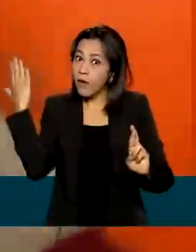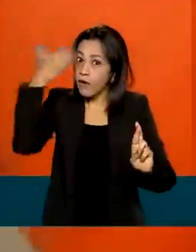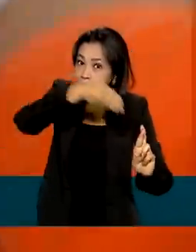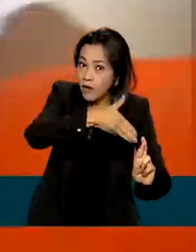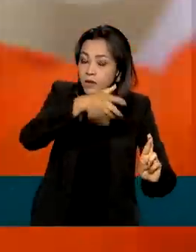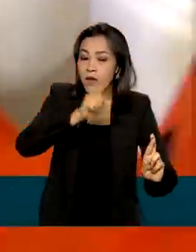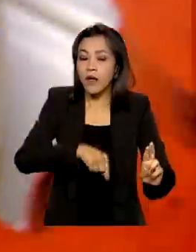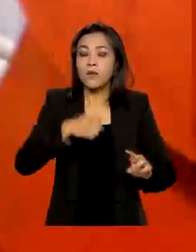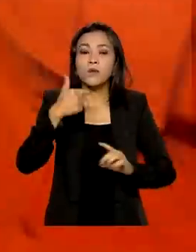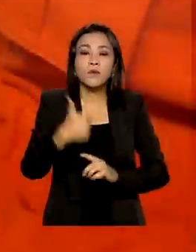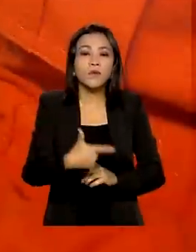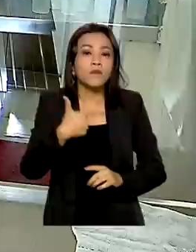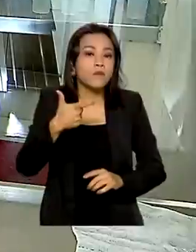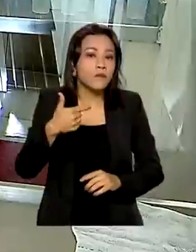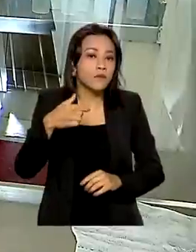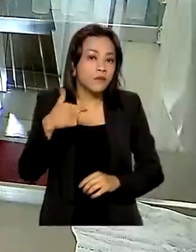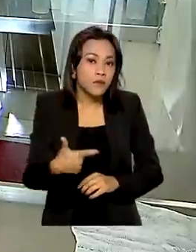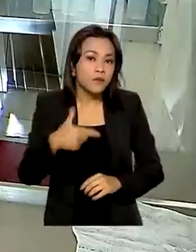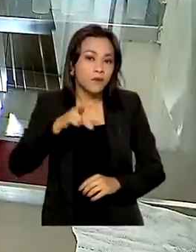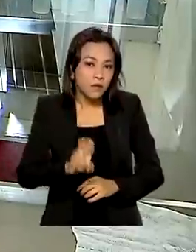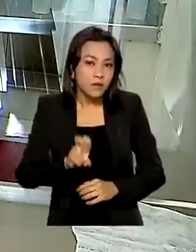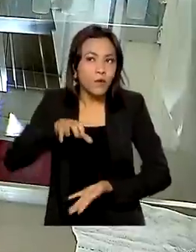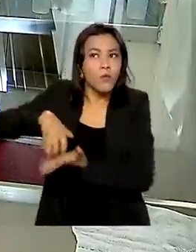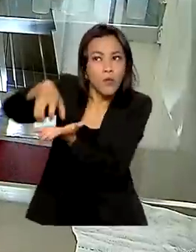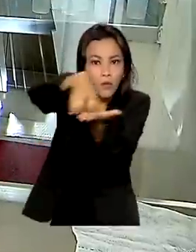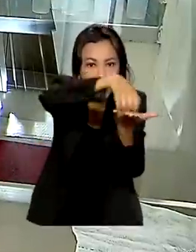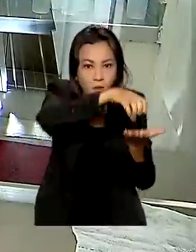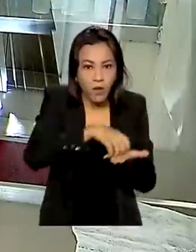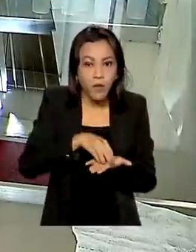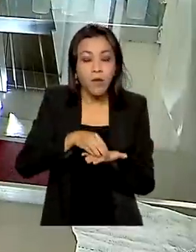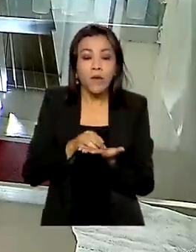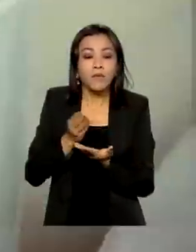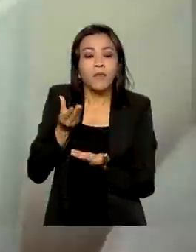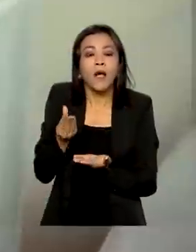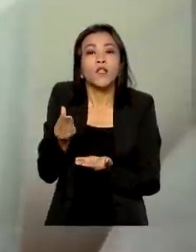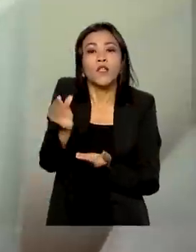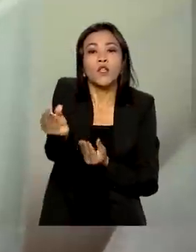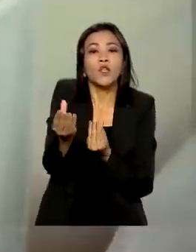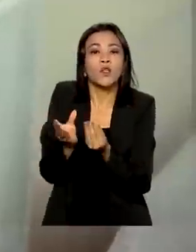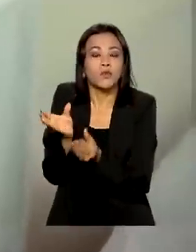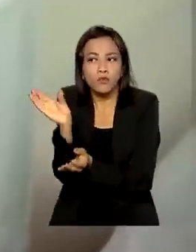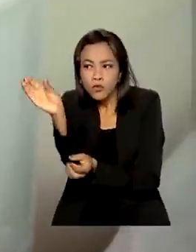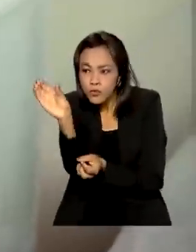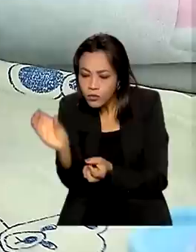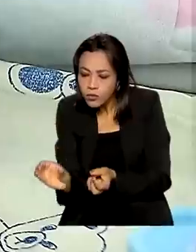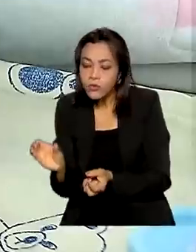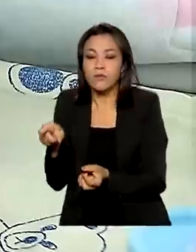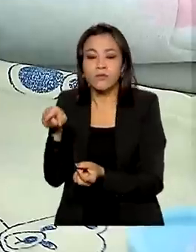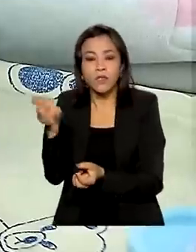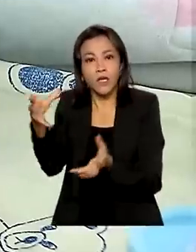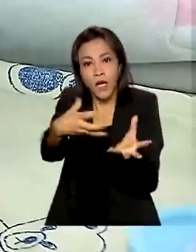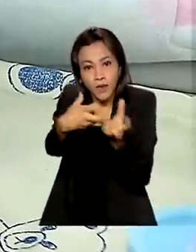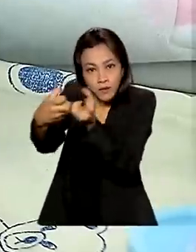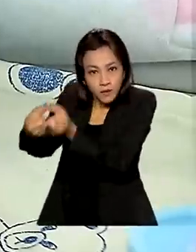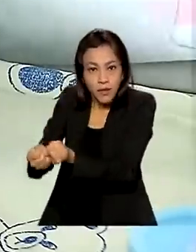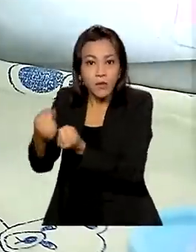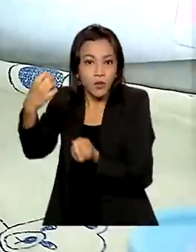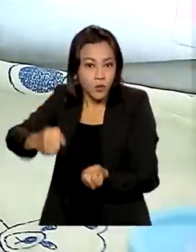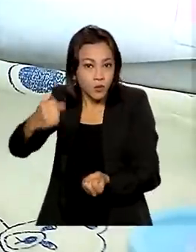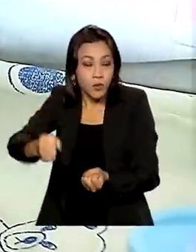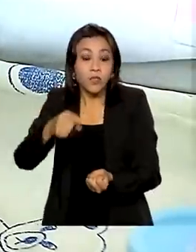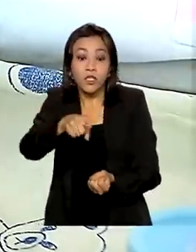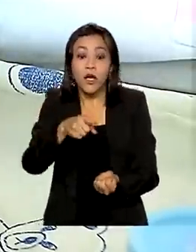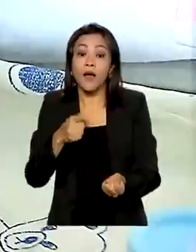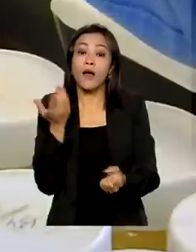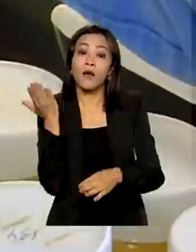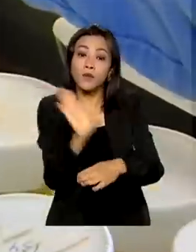São 225 bancos de leite e 217 bancos de coleta, que só no ano passado beneficiaram mais